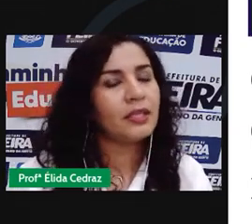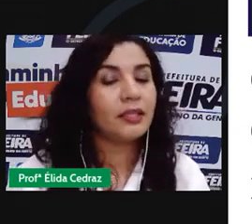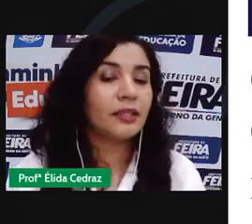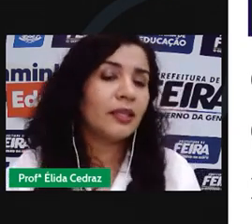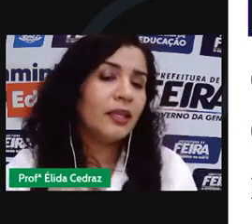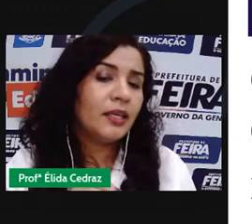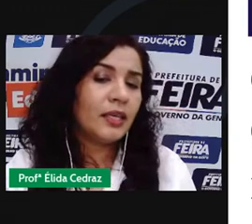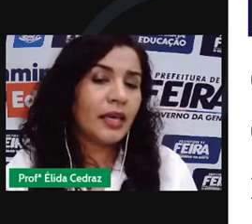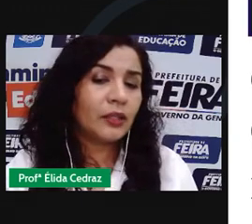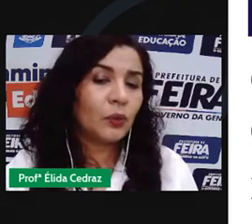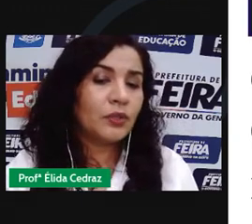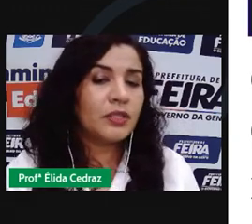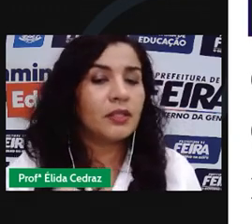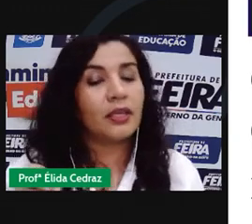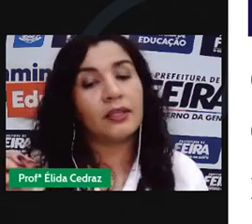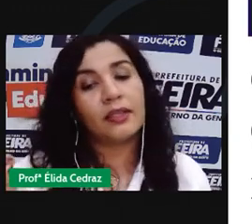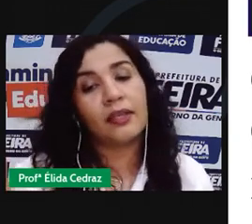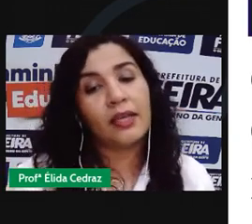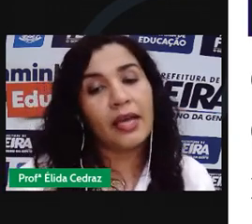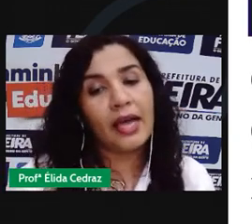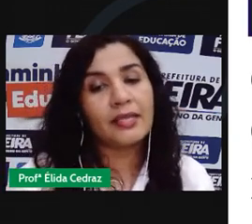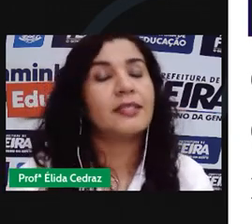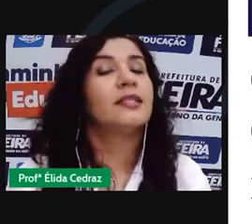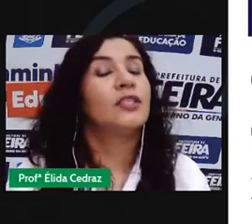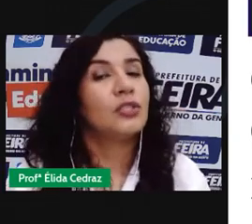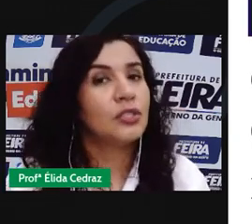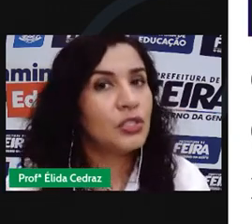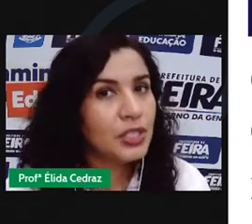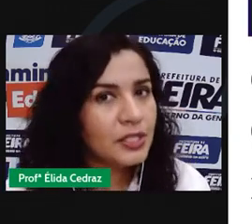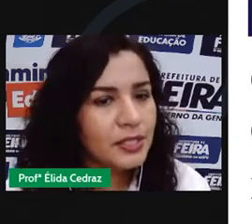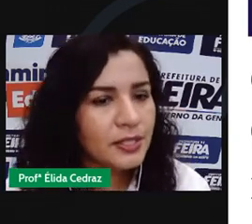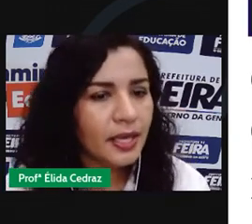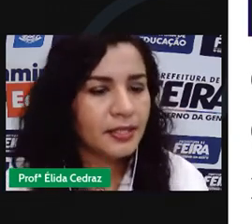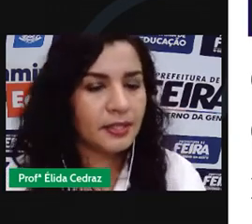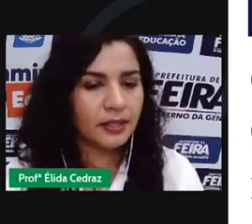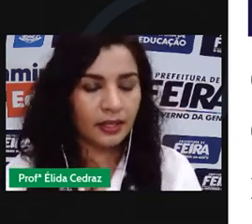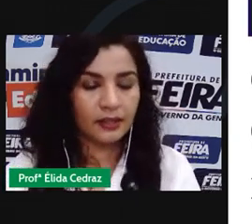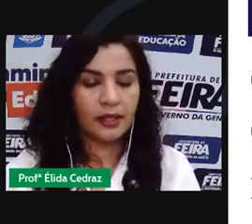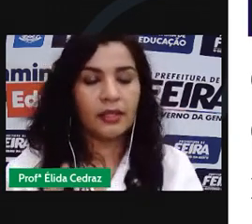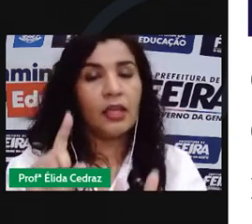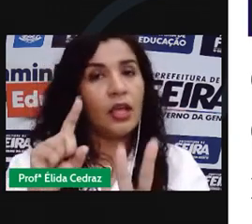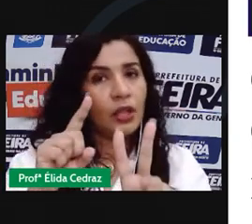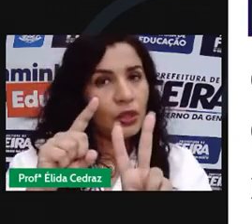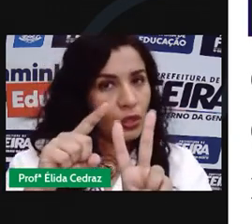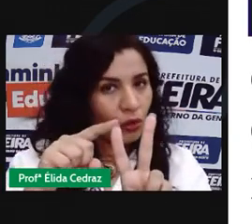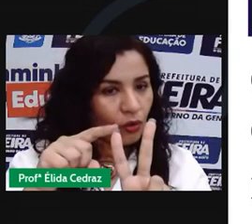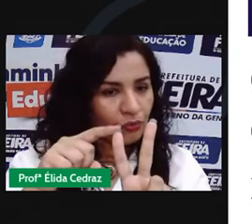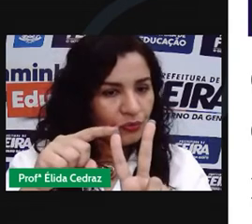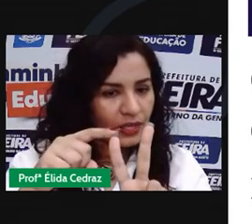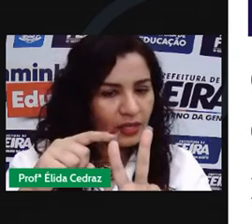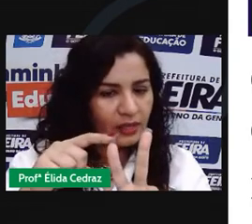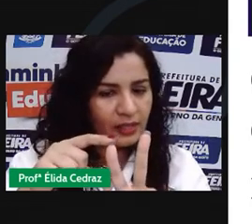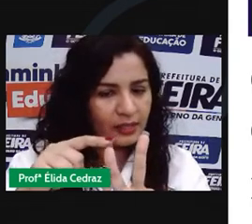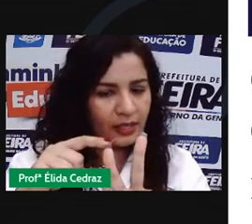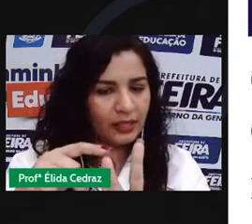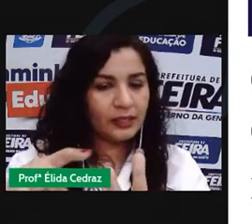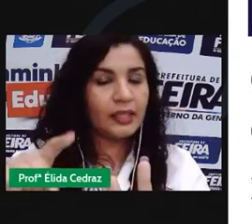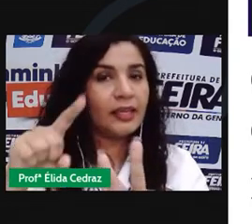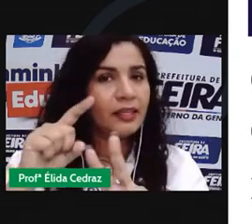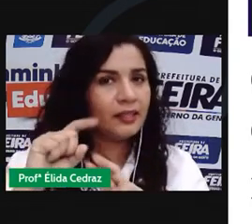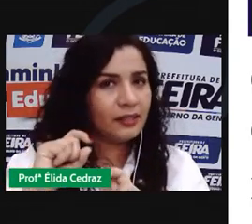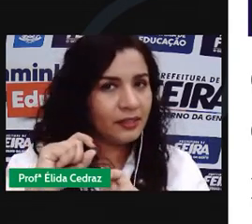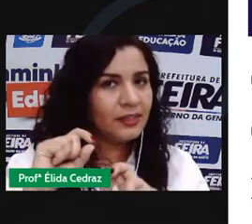11 30 e 14 30 às 16 30 9 e